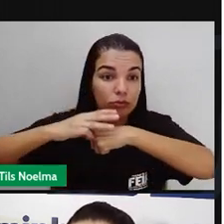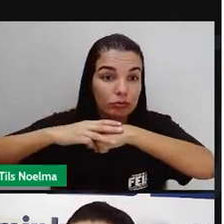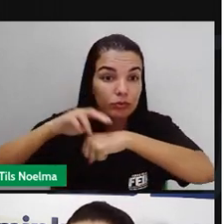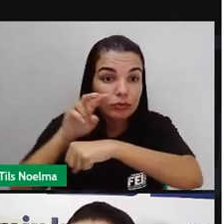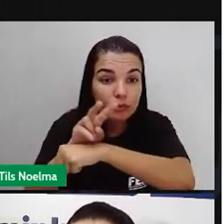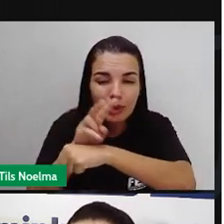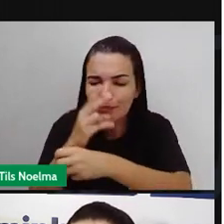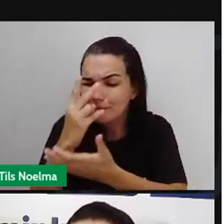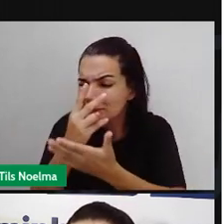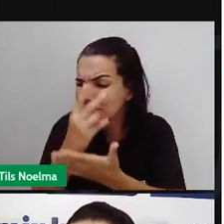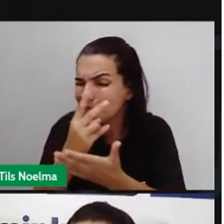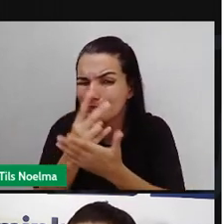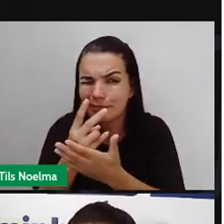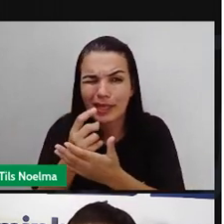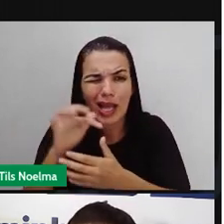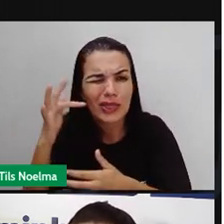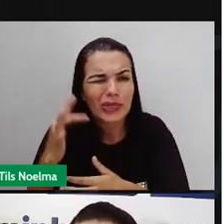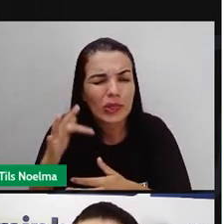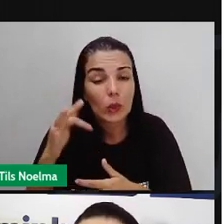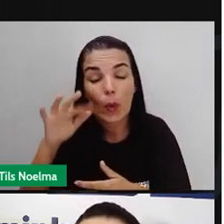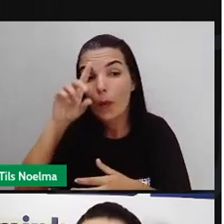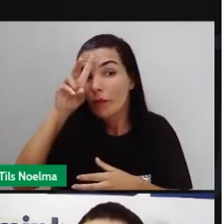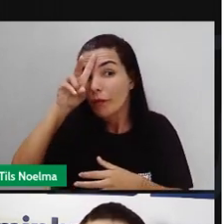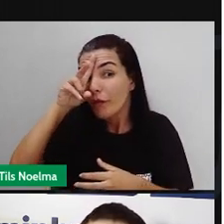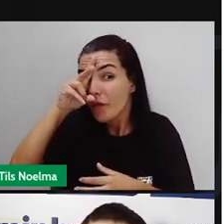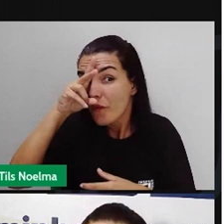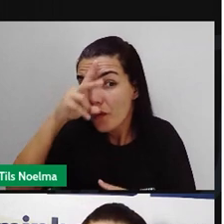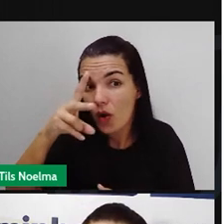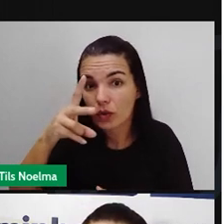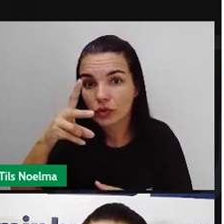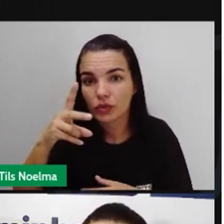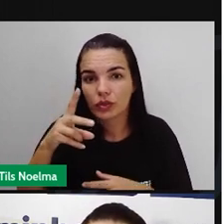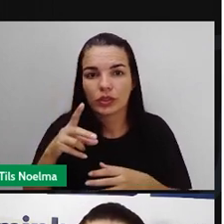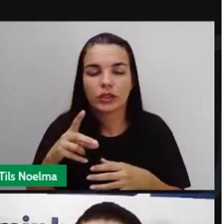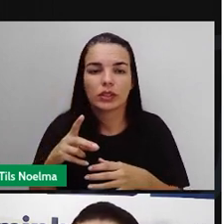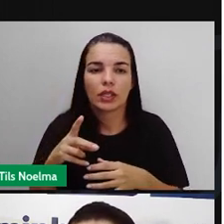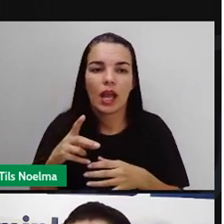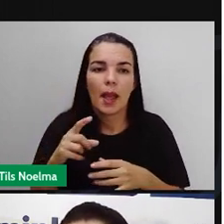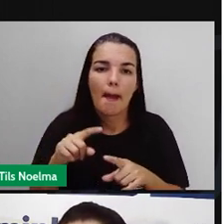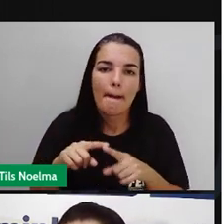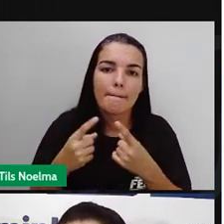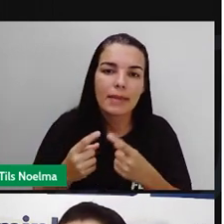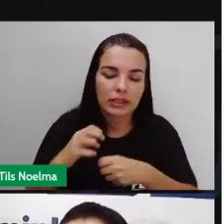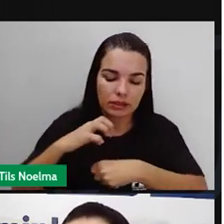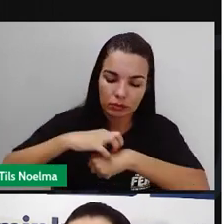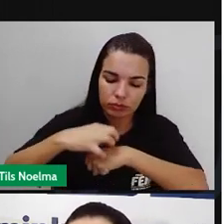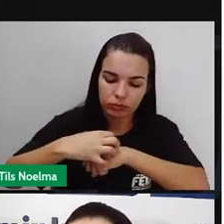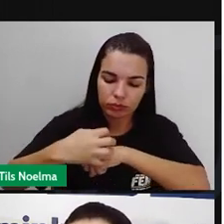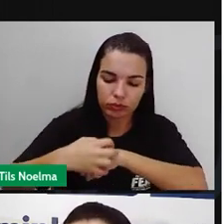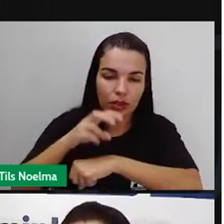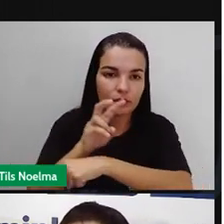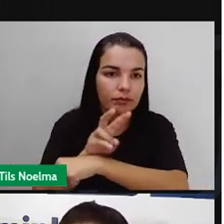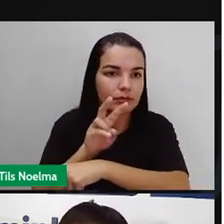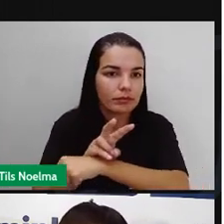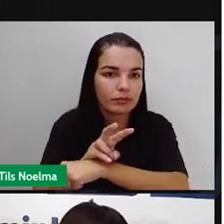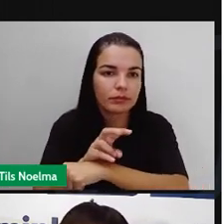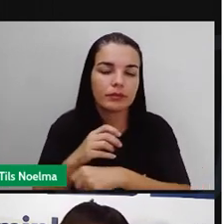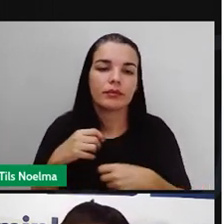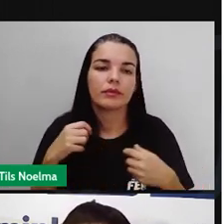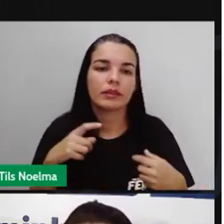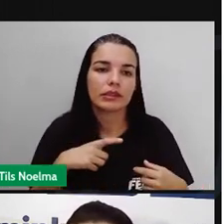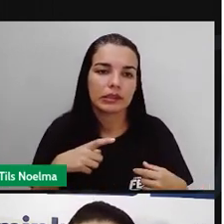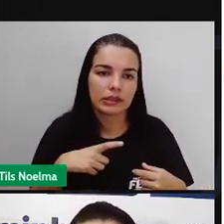% dos casos e as dores são intensas. No caso da dengue, dores moderadas e no caso da zika, as dores são